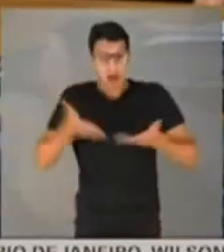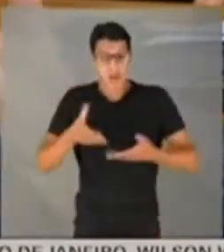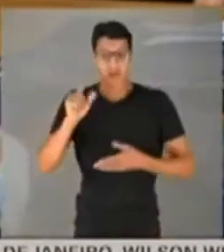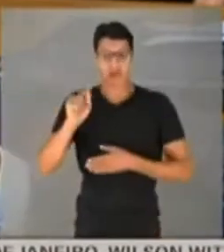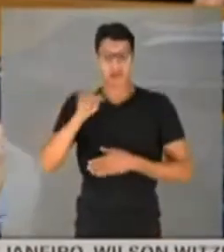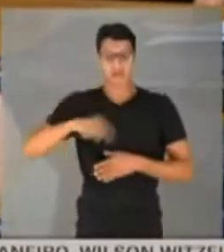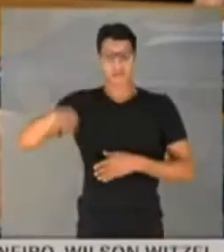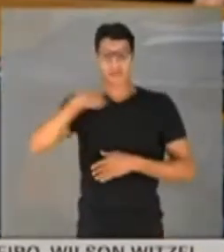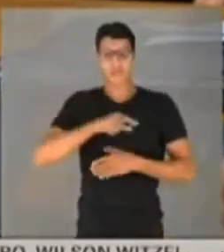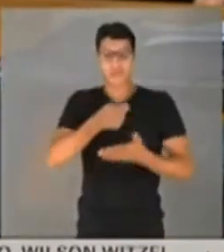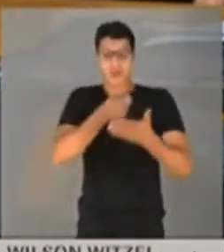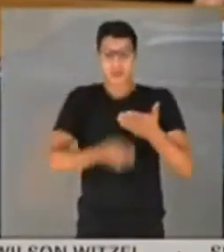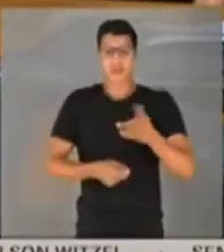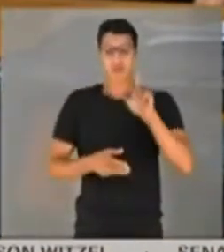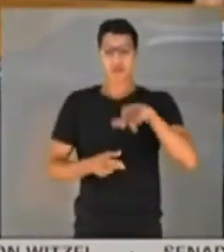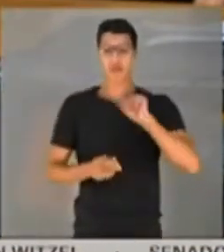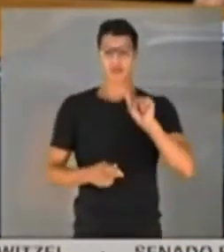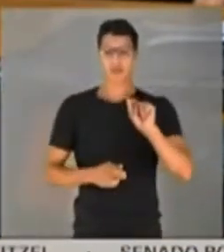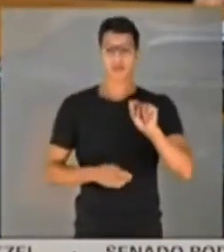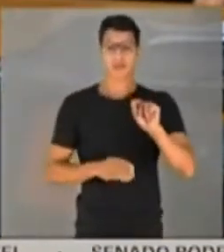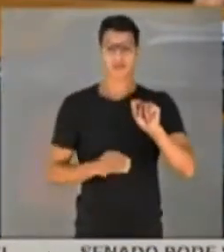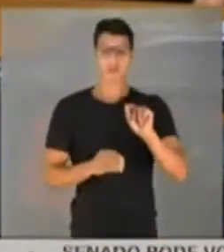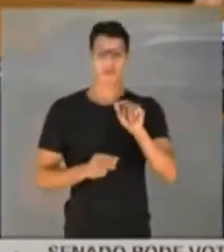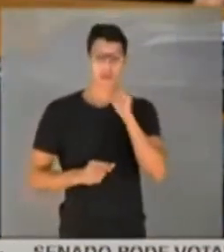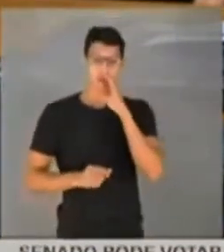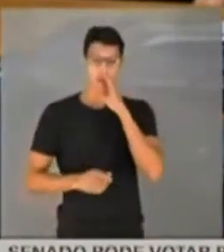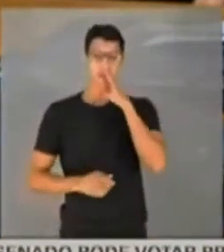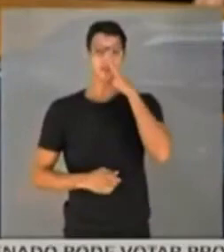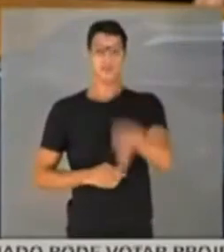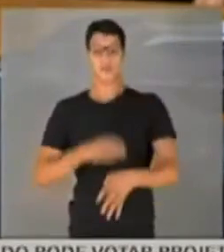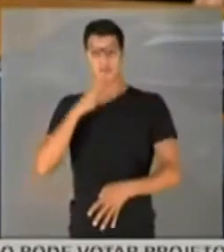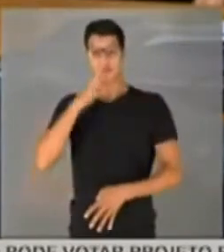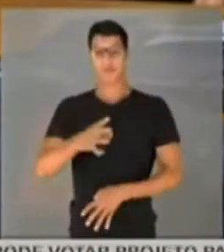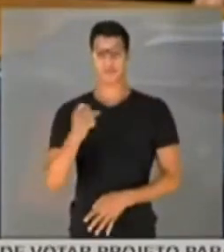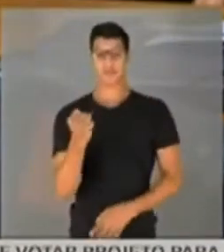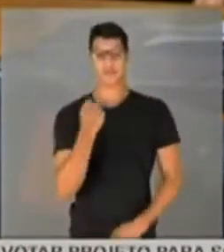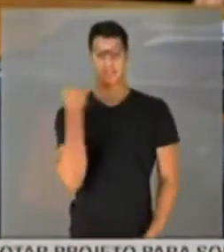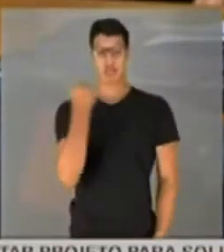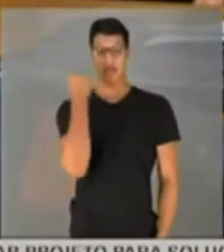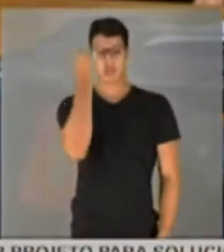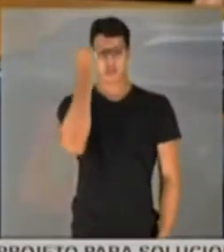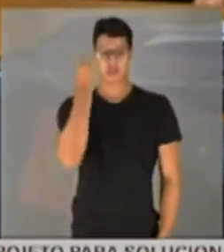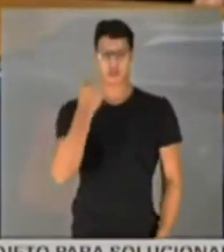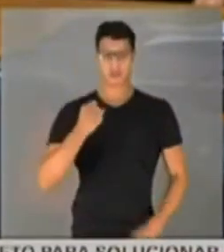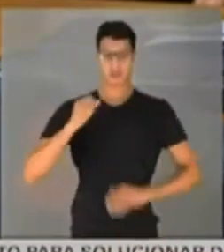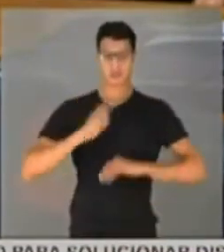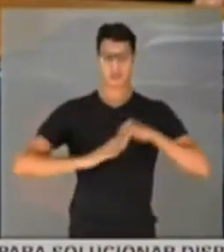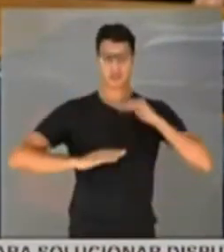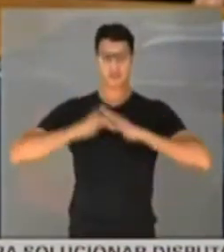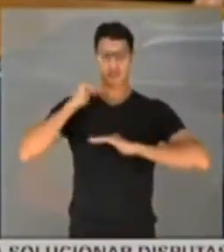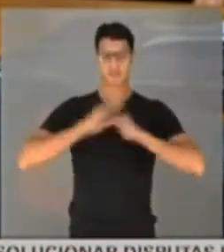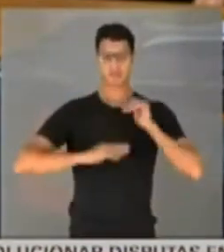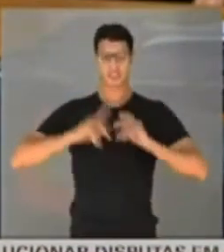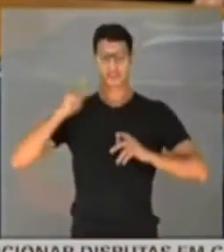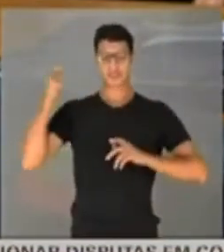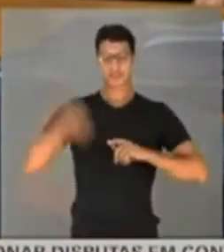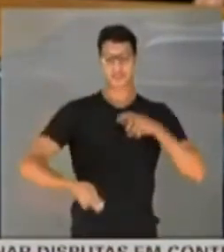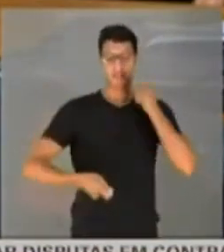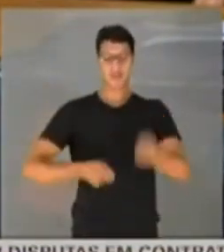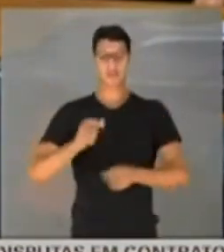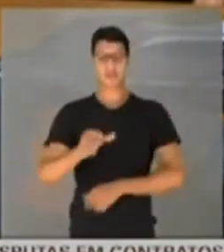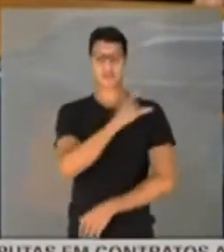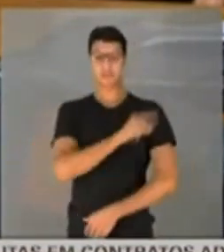aqui, inclusive do relator, são acusações graves, praticamente sentença